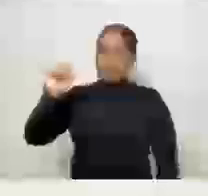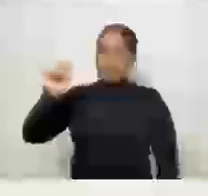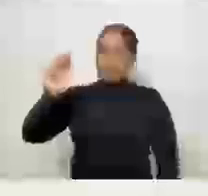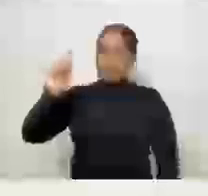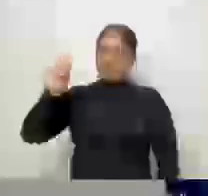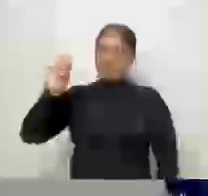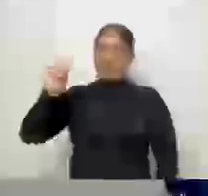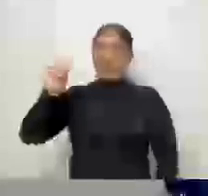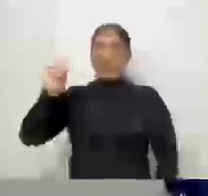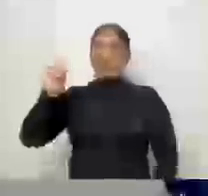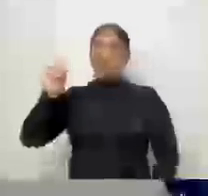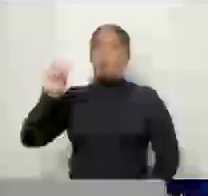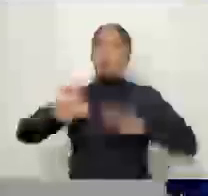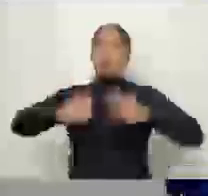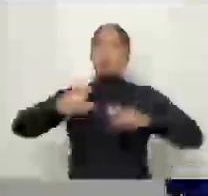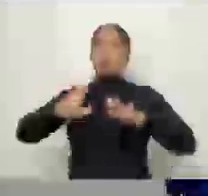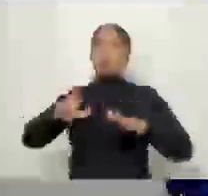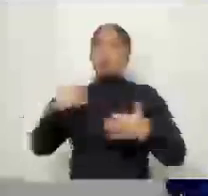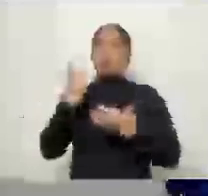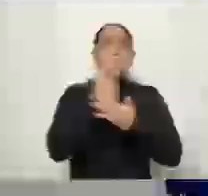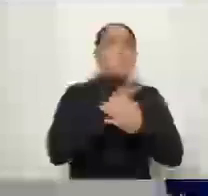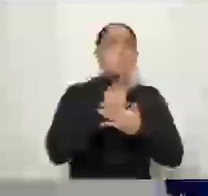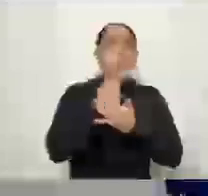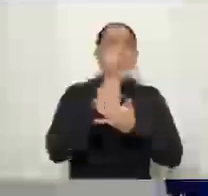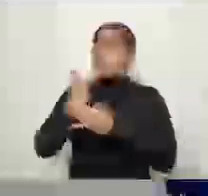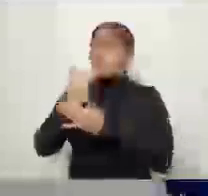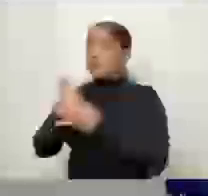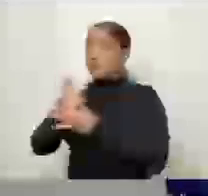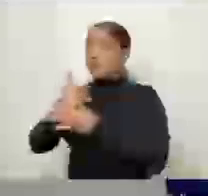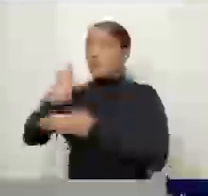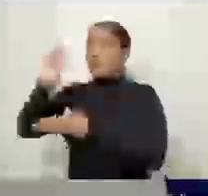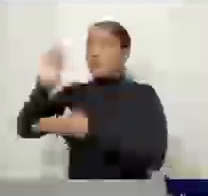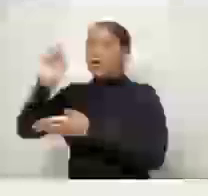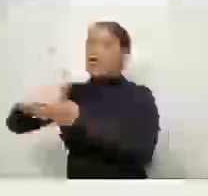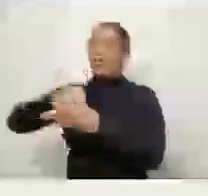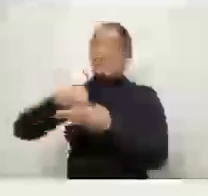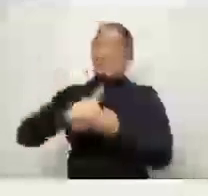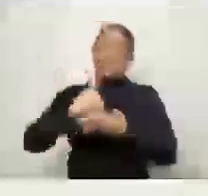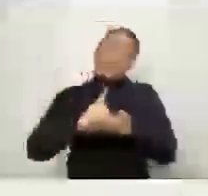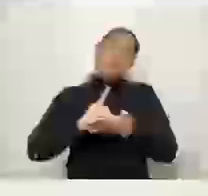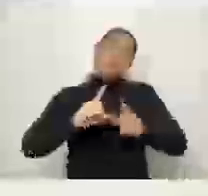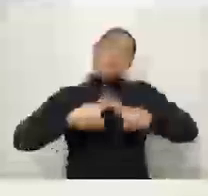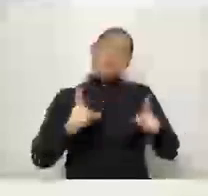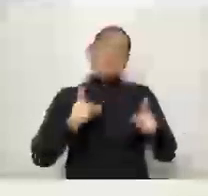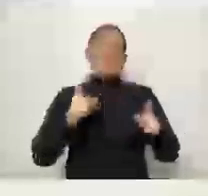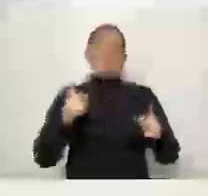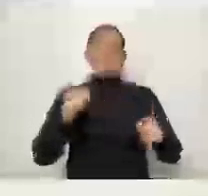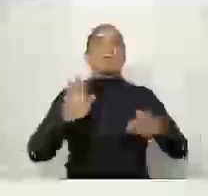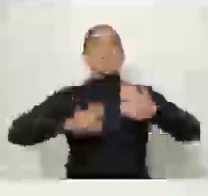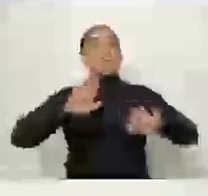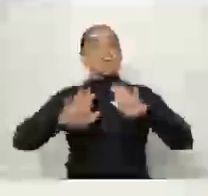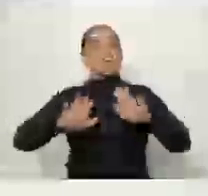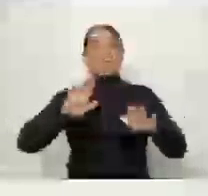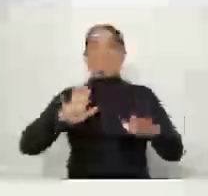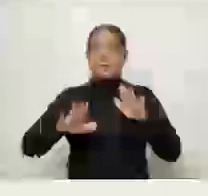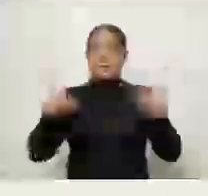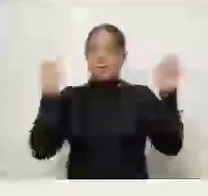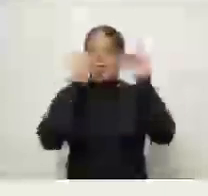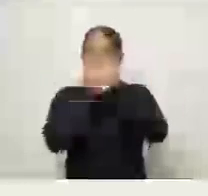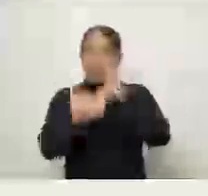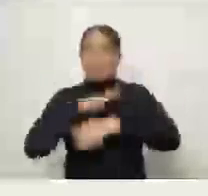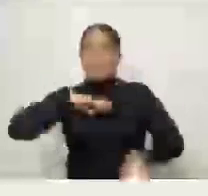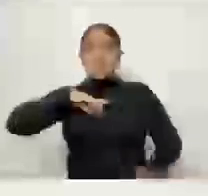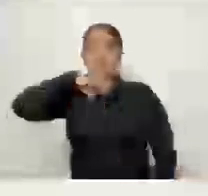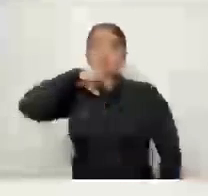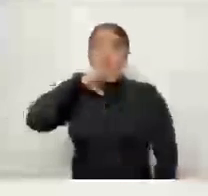pareça, eles acham, cara. Então, está aí o trabalho deles, desses funcionários, que estão